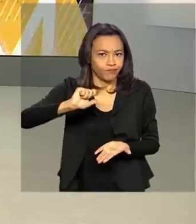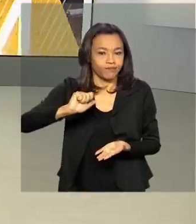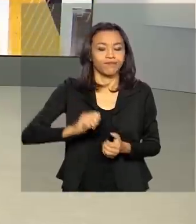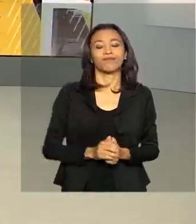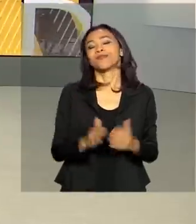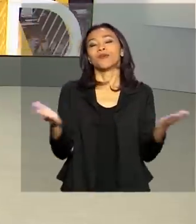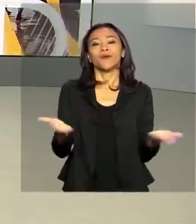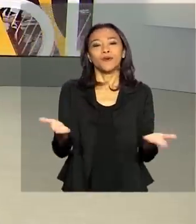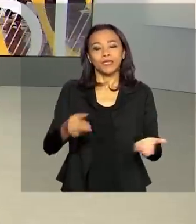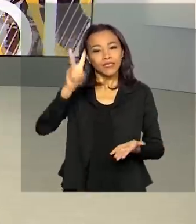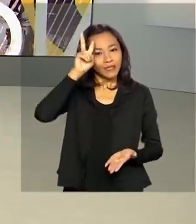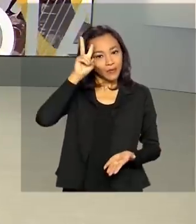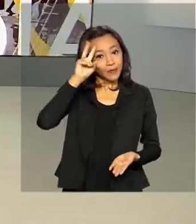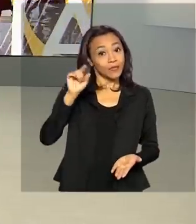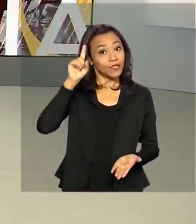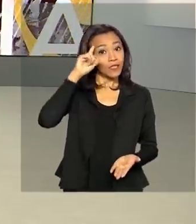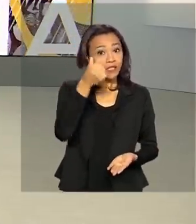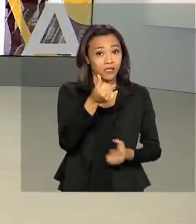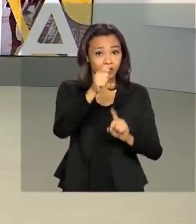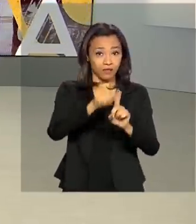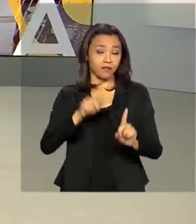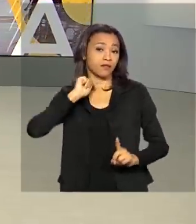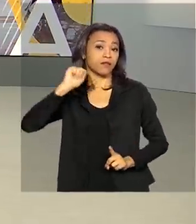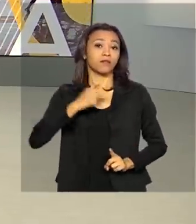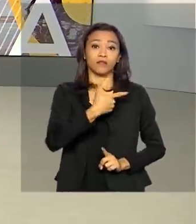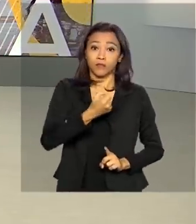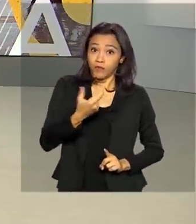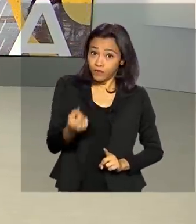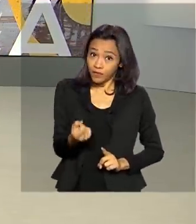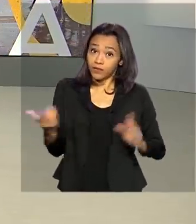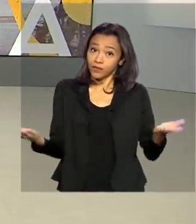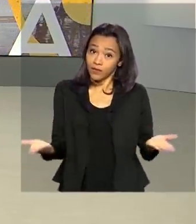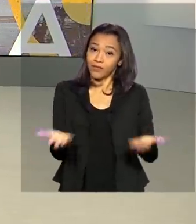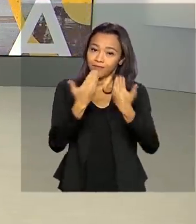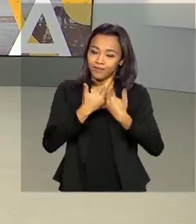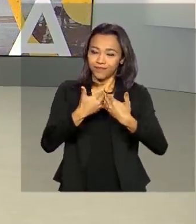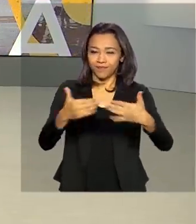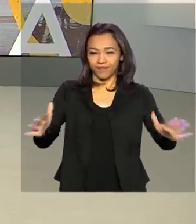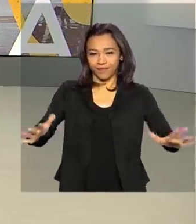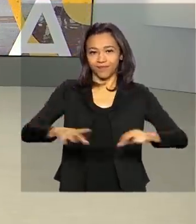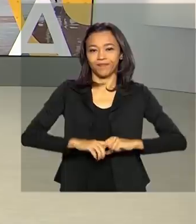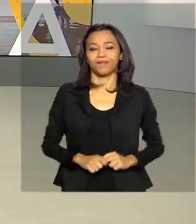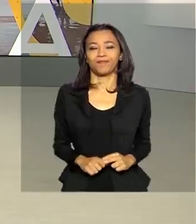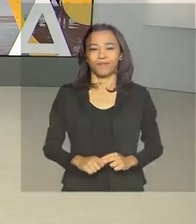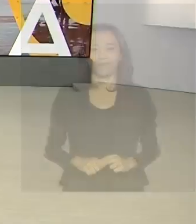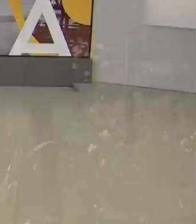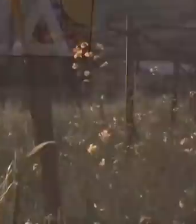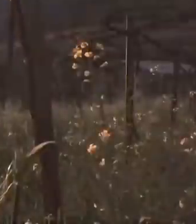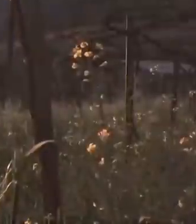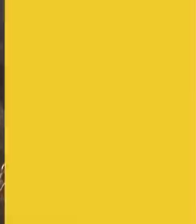Hoje é segunda-feira, 6 de abril de 2020. O Brasil em Dia começa agora.